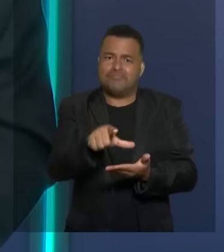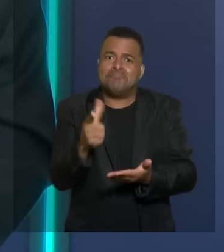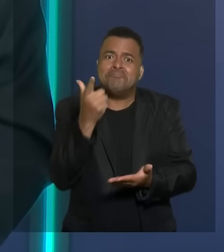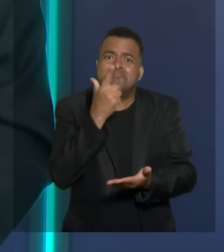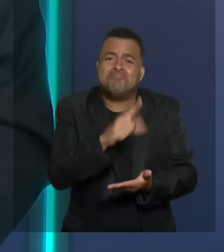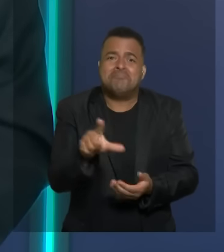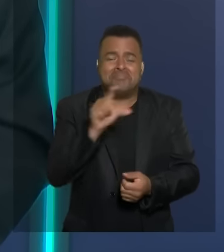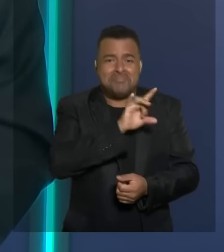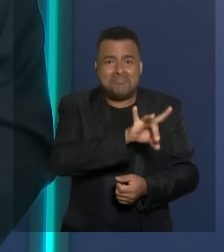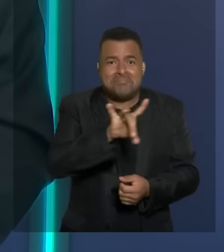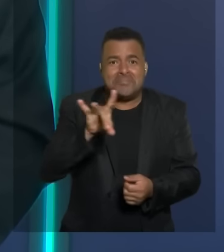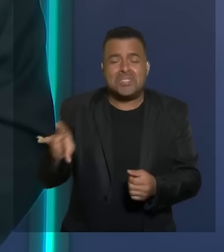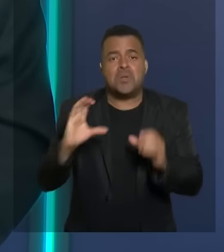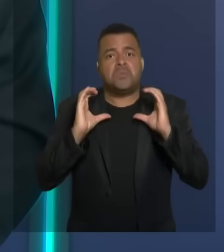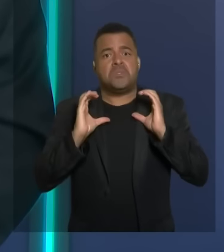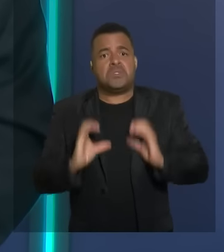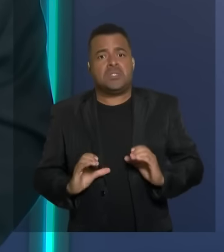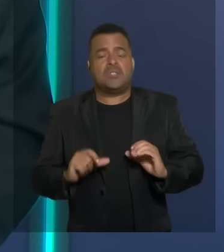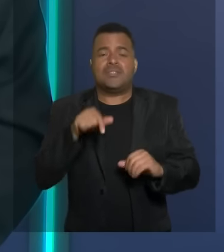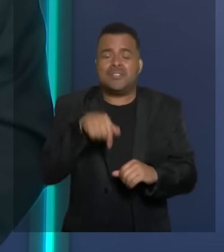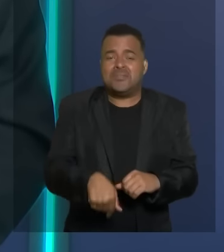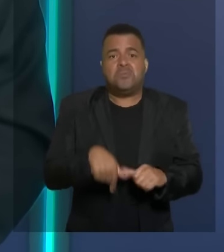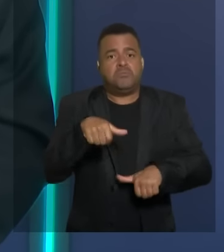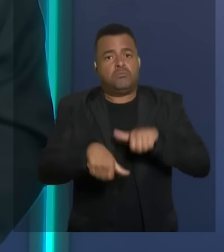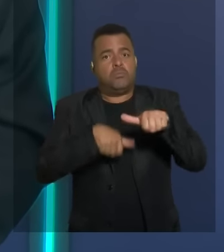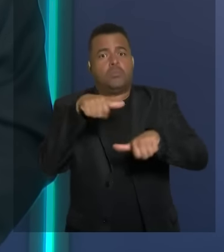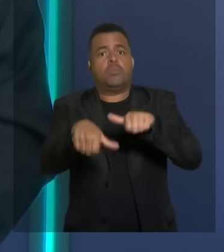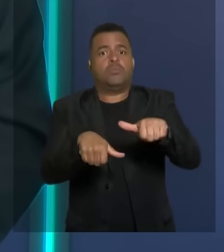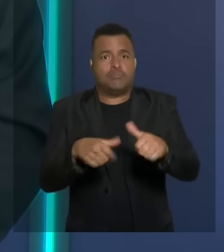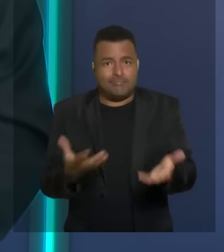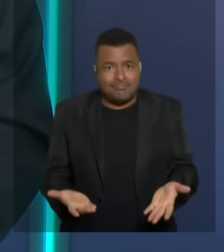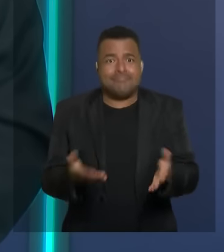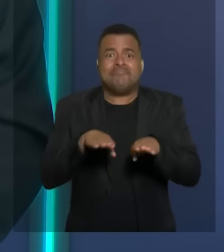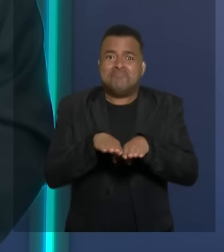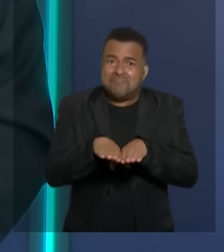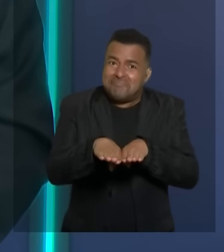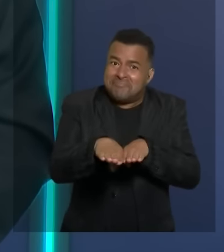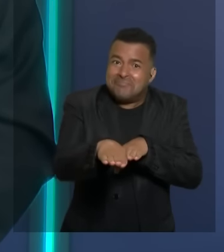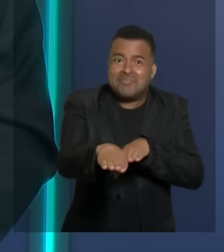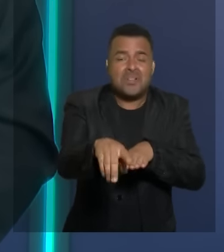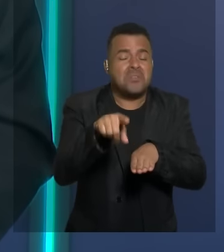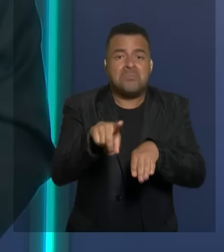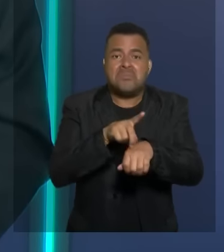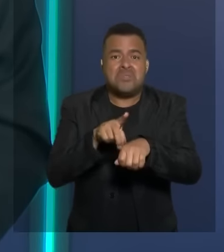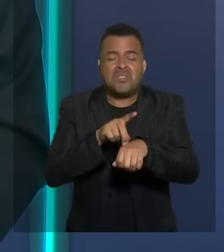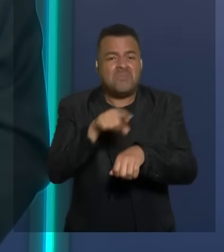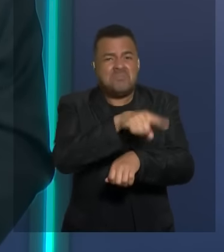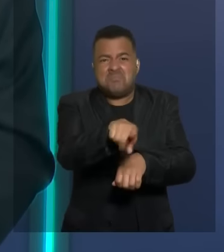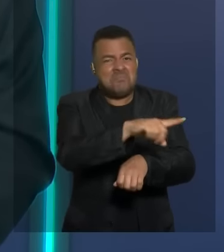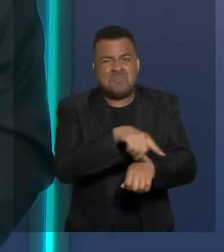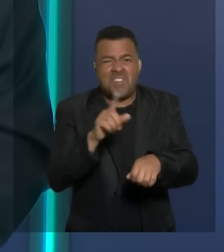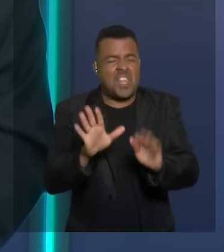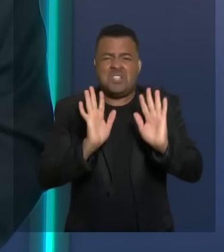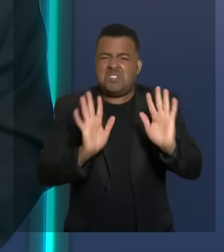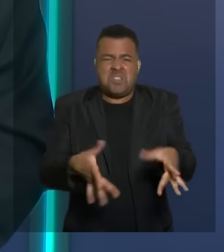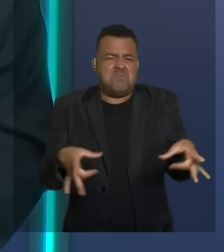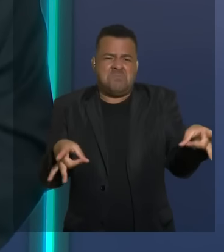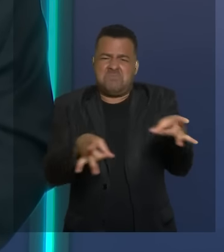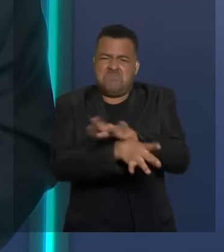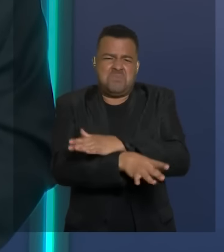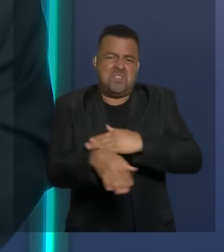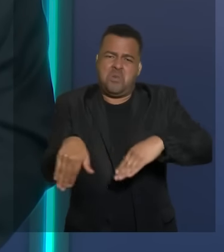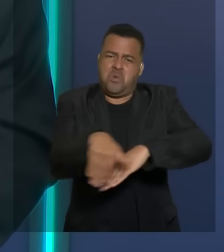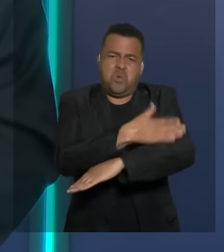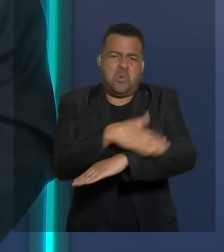cada cidadão mude para os candidatos aqui o asfalto não tem valia nenhum porque eles já moram numa